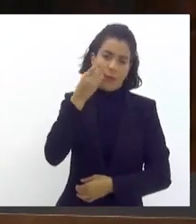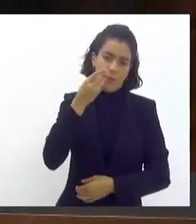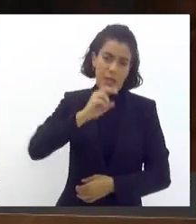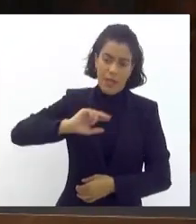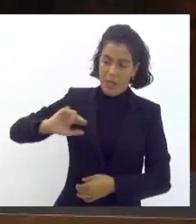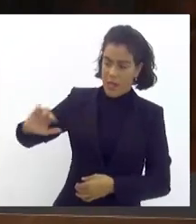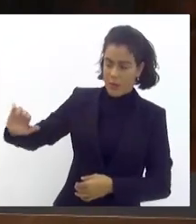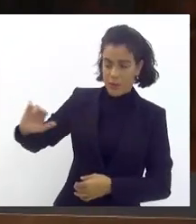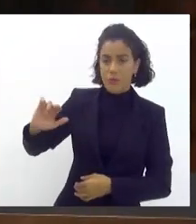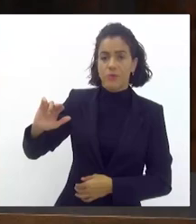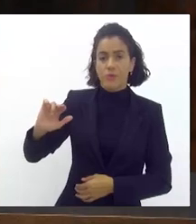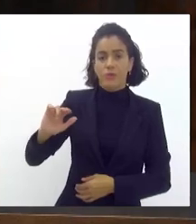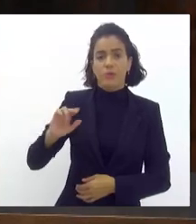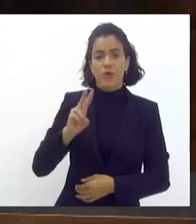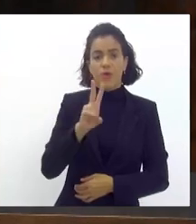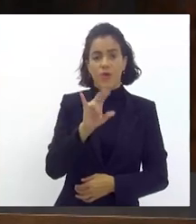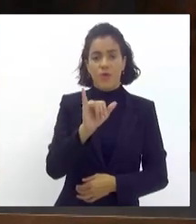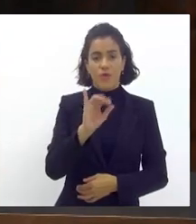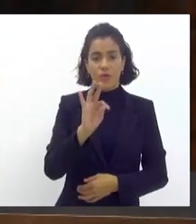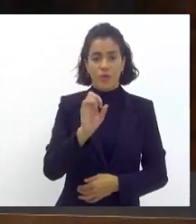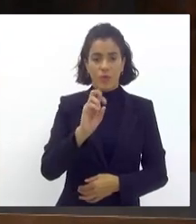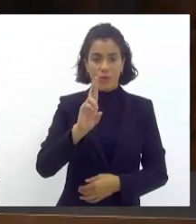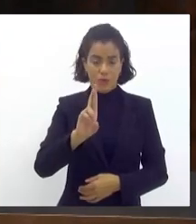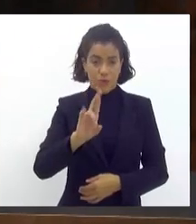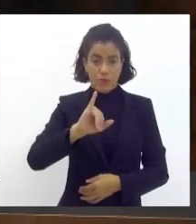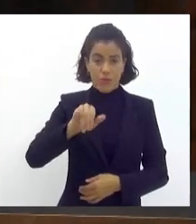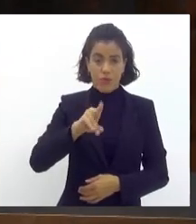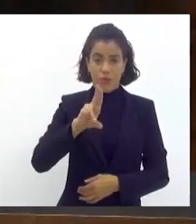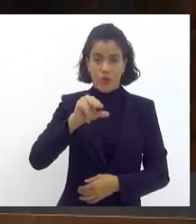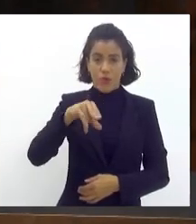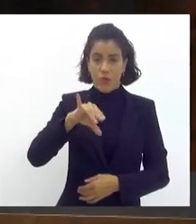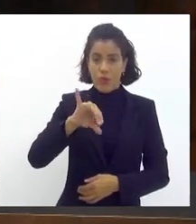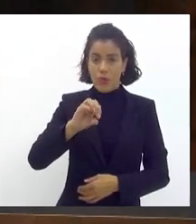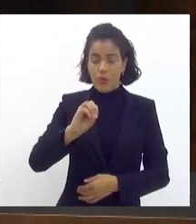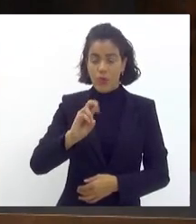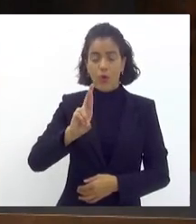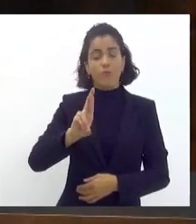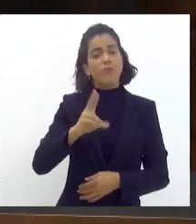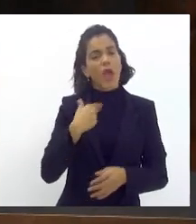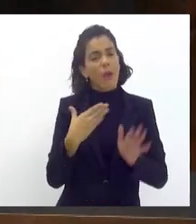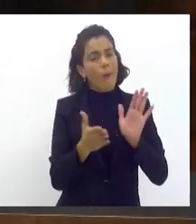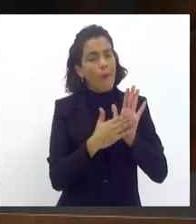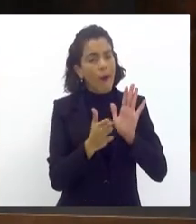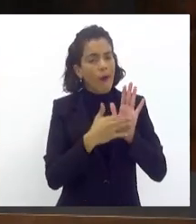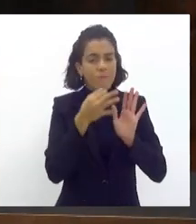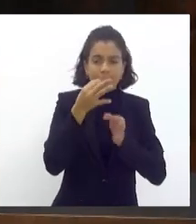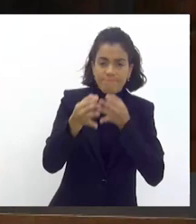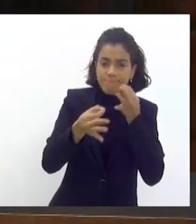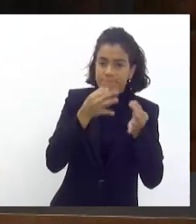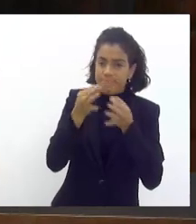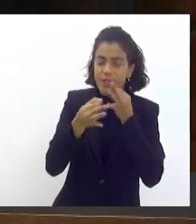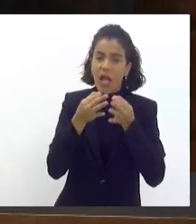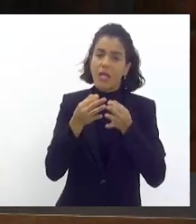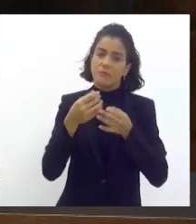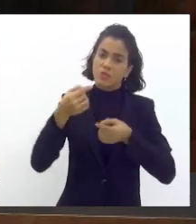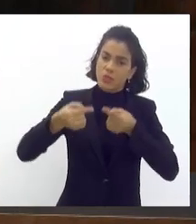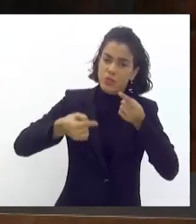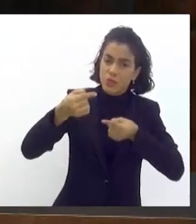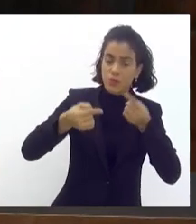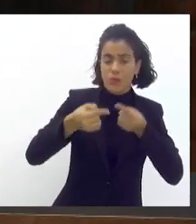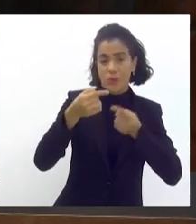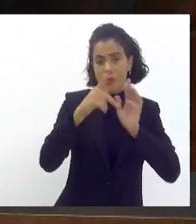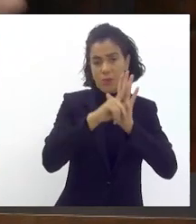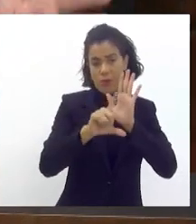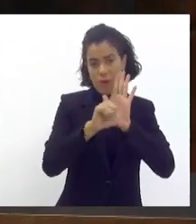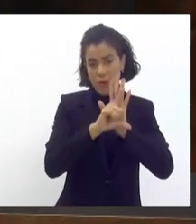primeiro para o deputado Vitor Júnior, e depois proponho que a gente passe a discussão objetiva desse projeto de